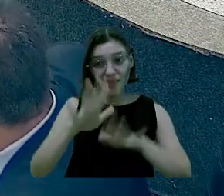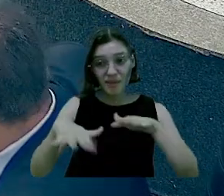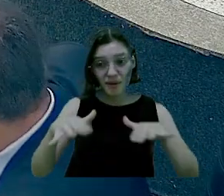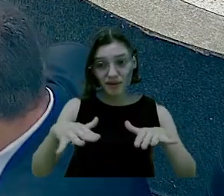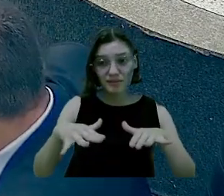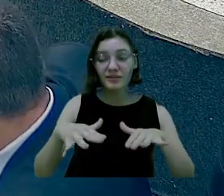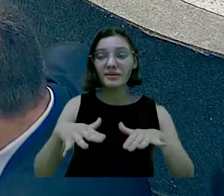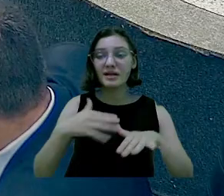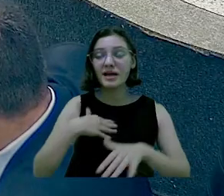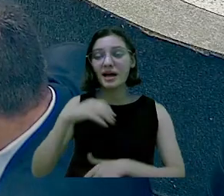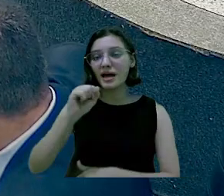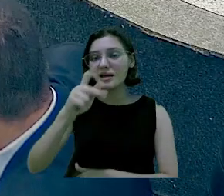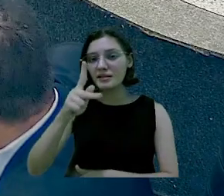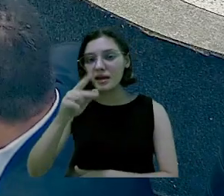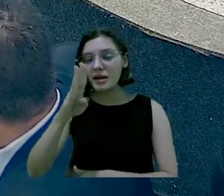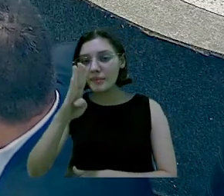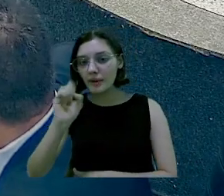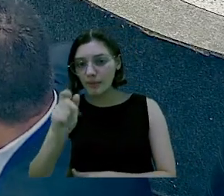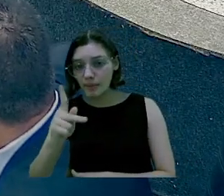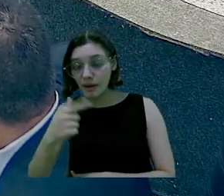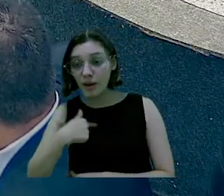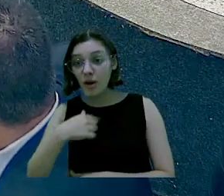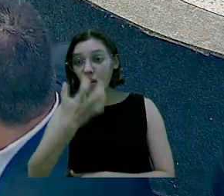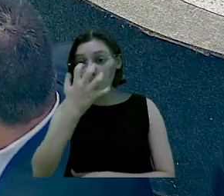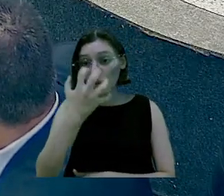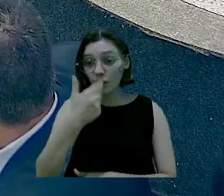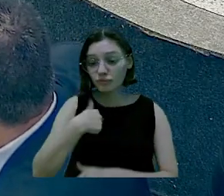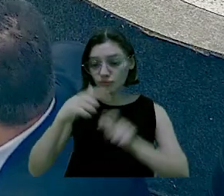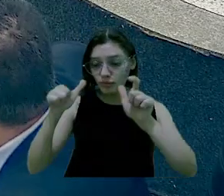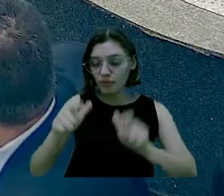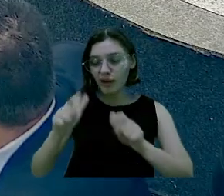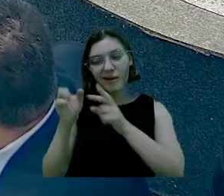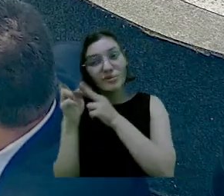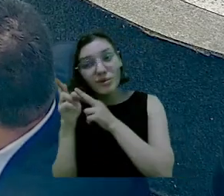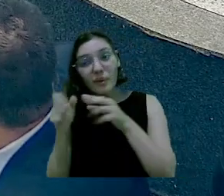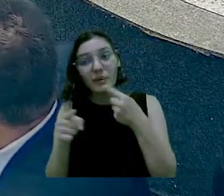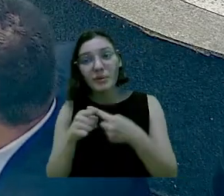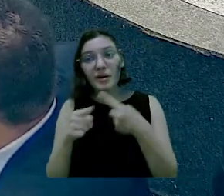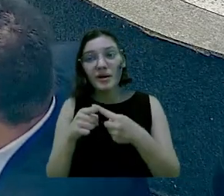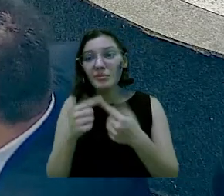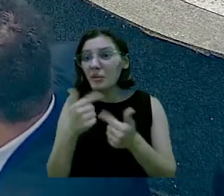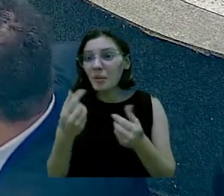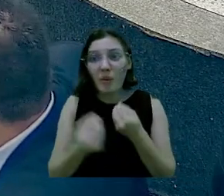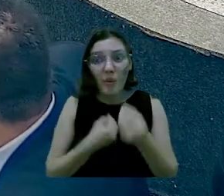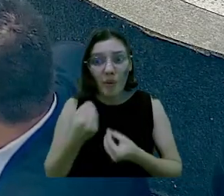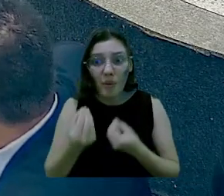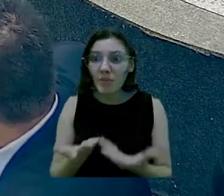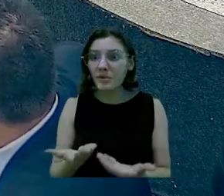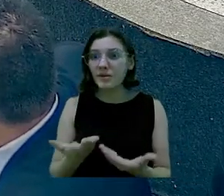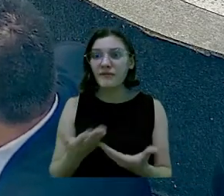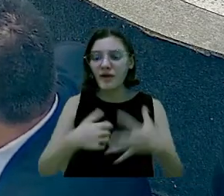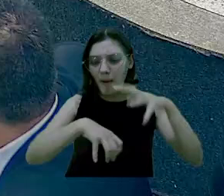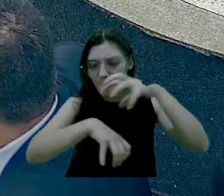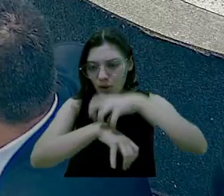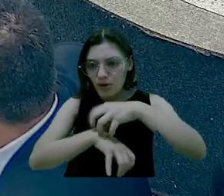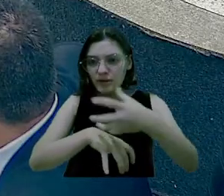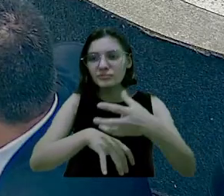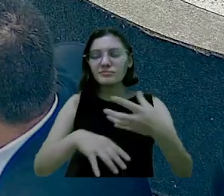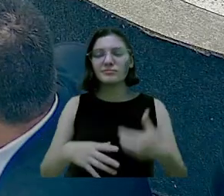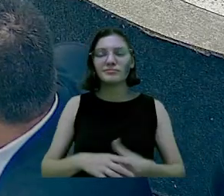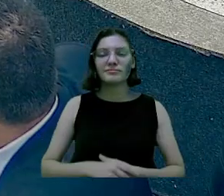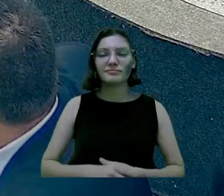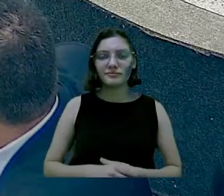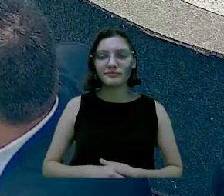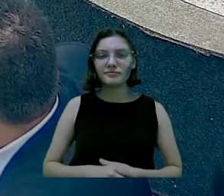ideia, eu tenho que passar SBP até onde os meus cachorros dormem, porque, senão, não tem condição. Estou mordendo o cachorro.